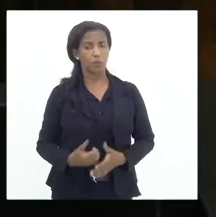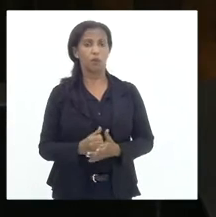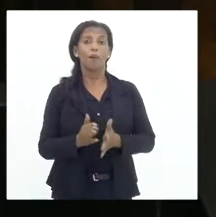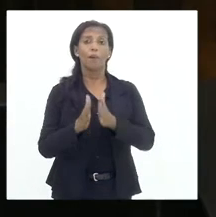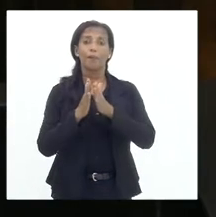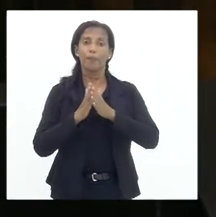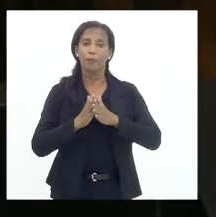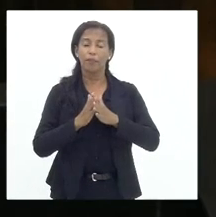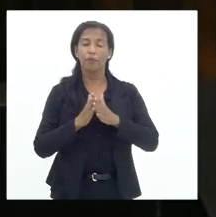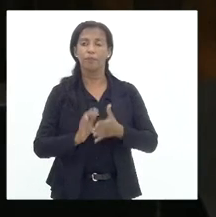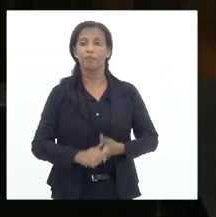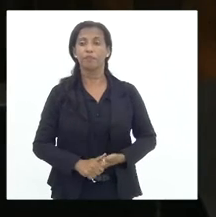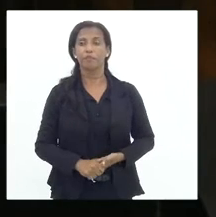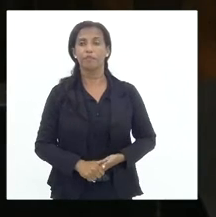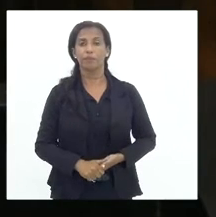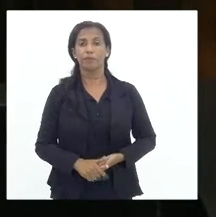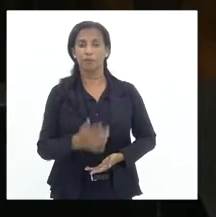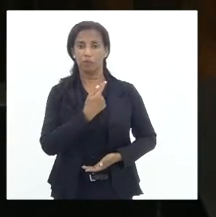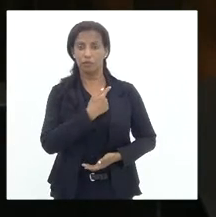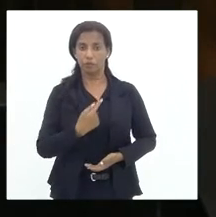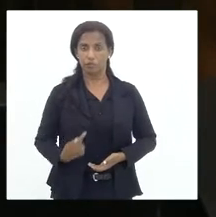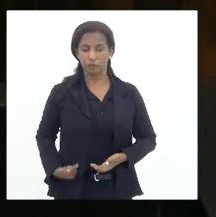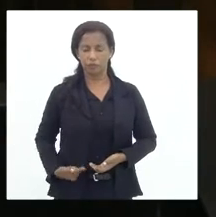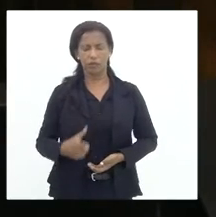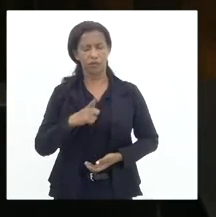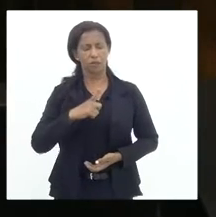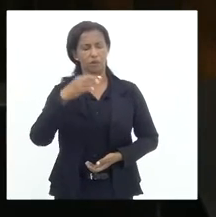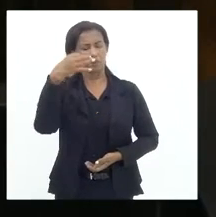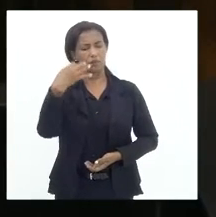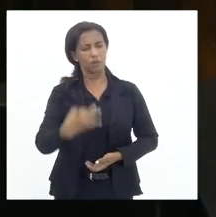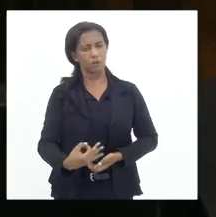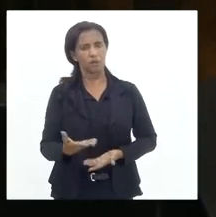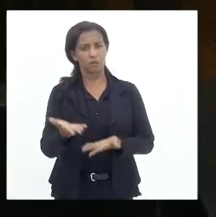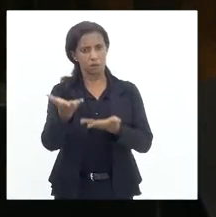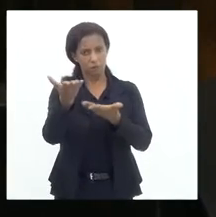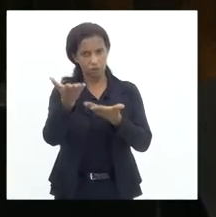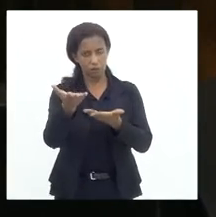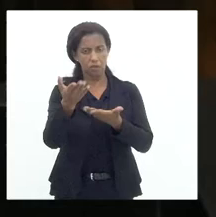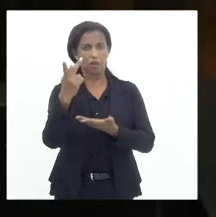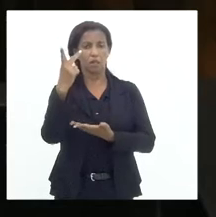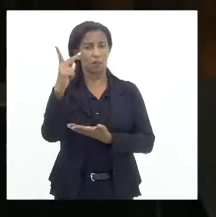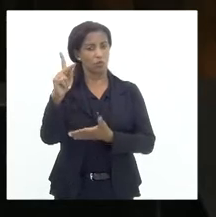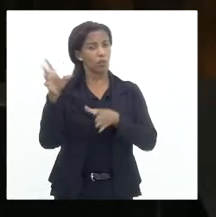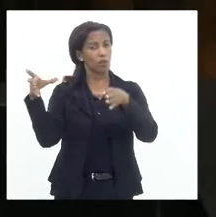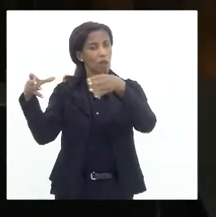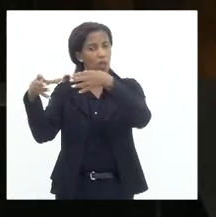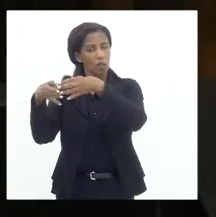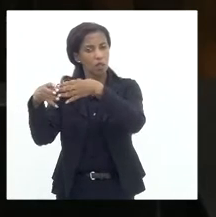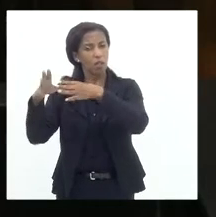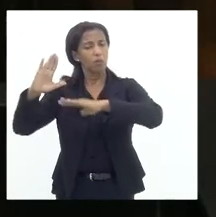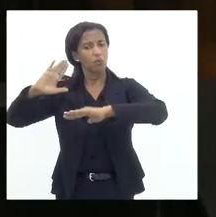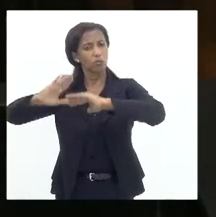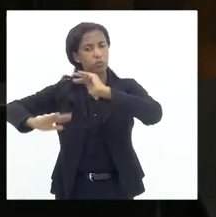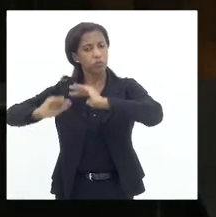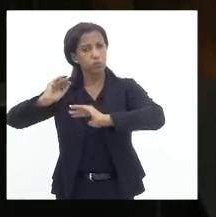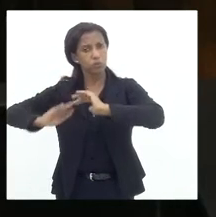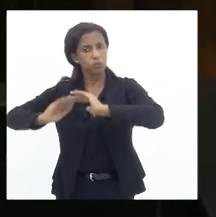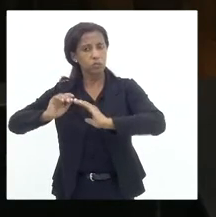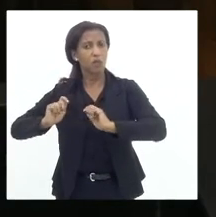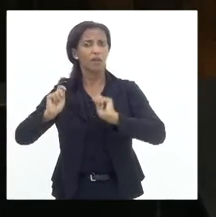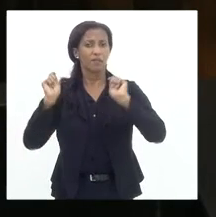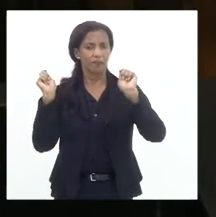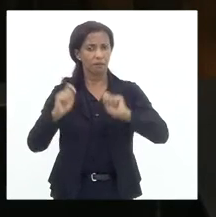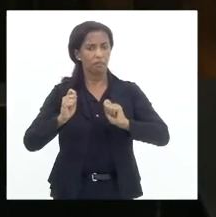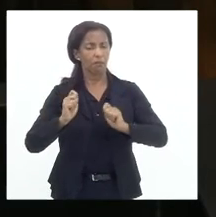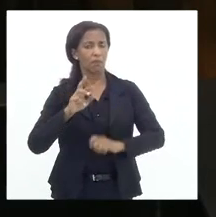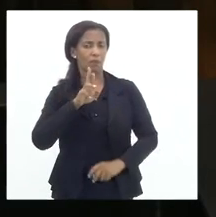por favor, governador, eu tenho a certeza que o senhor, com a sua equipe capacitada, irá dar